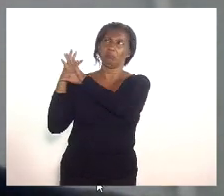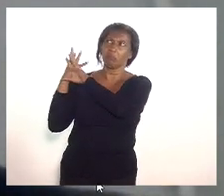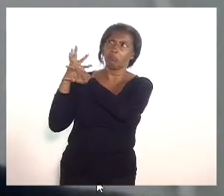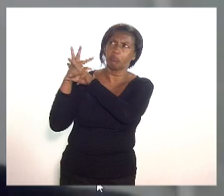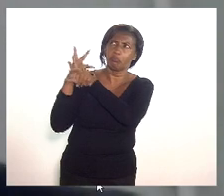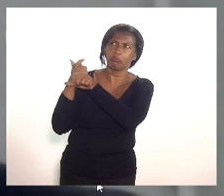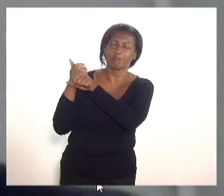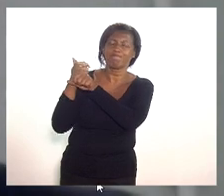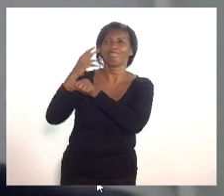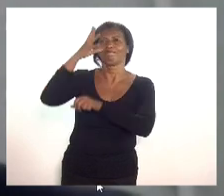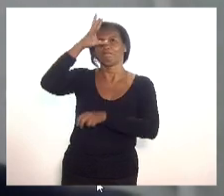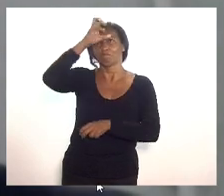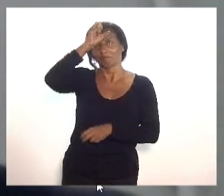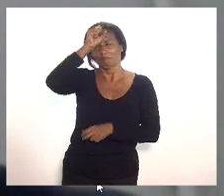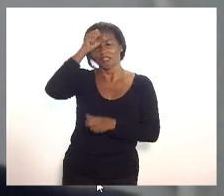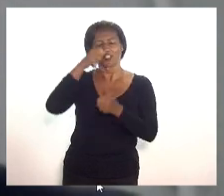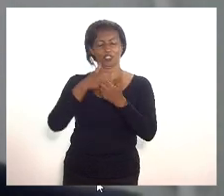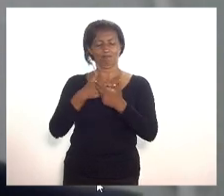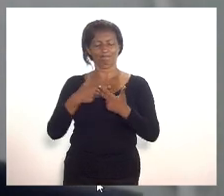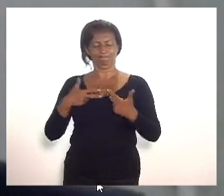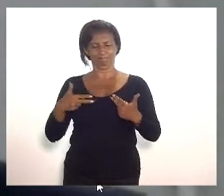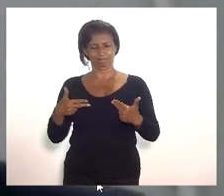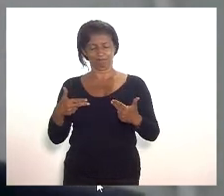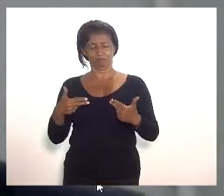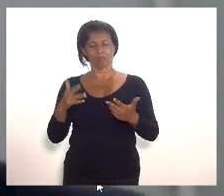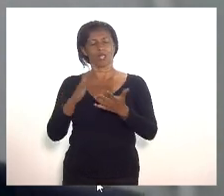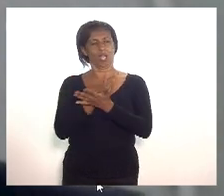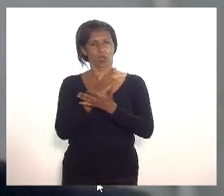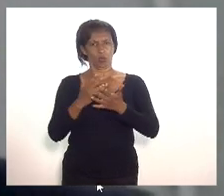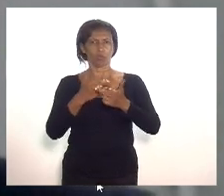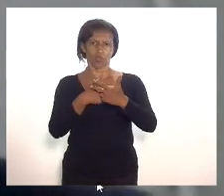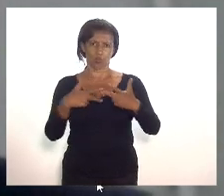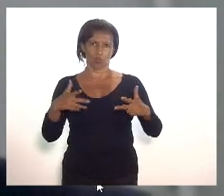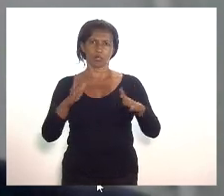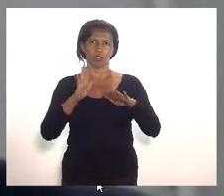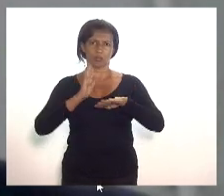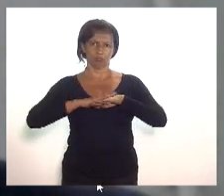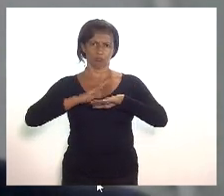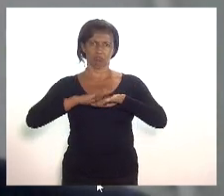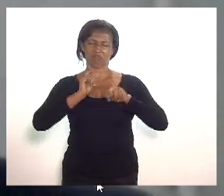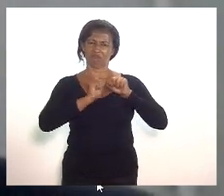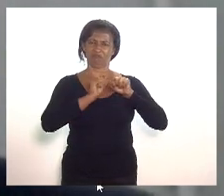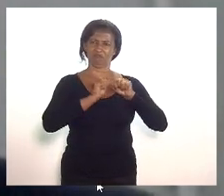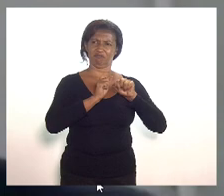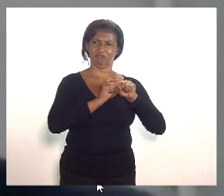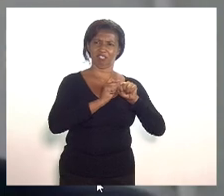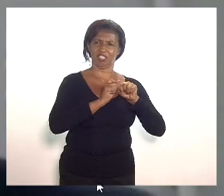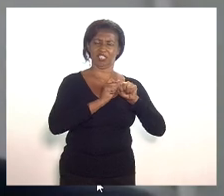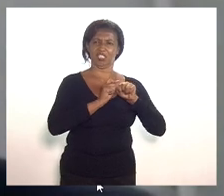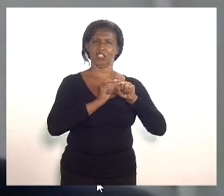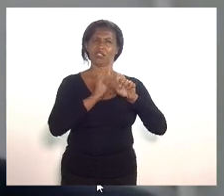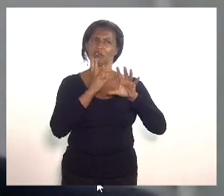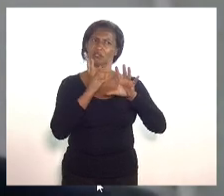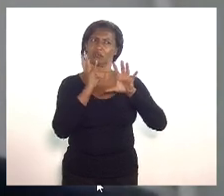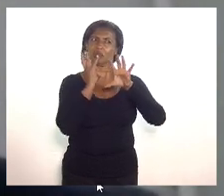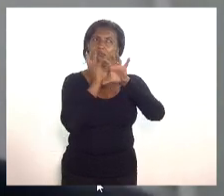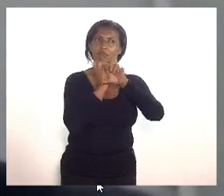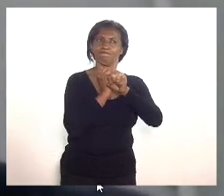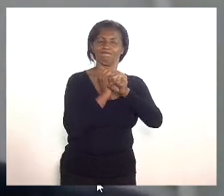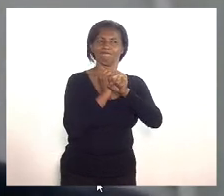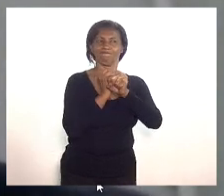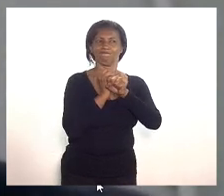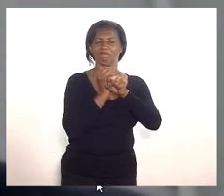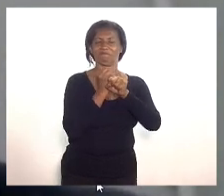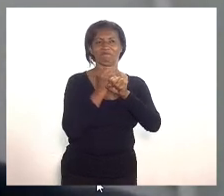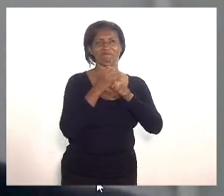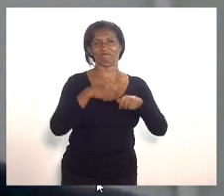algumas coisas que foram feitas se chegou à conclusão que não tinha sucesso